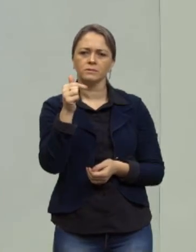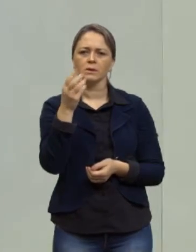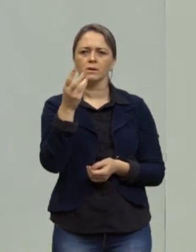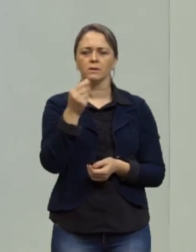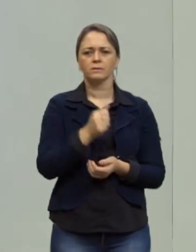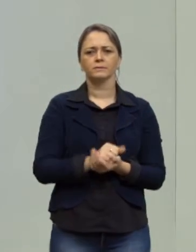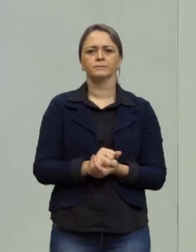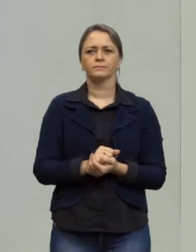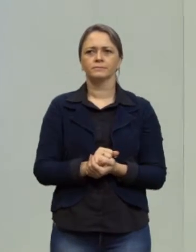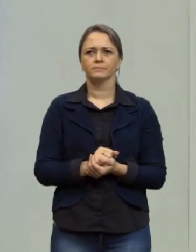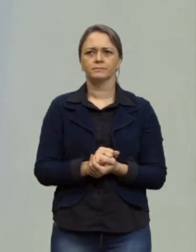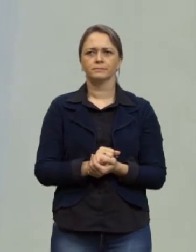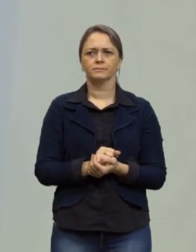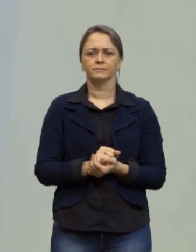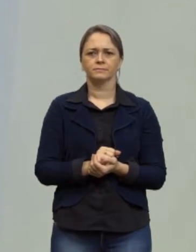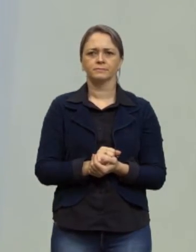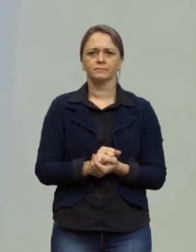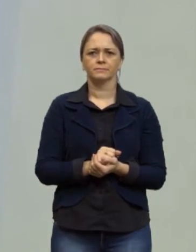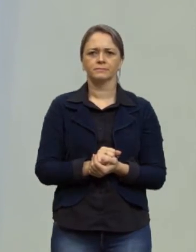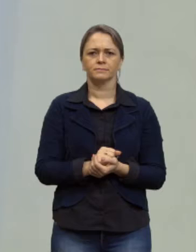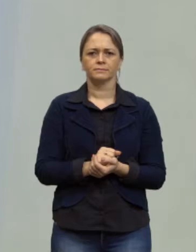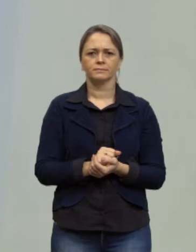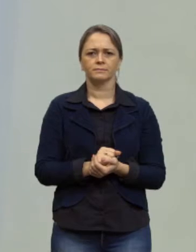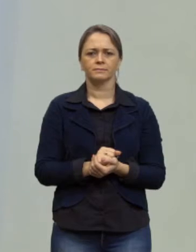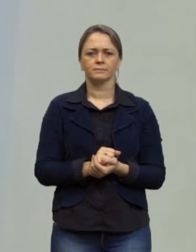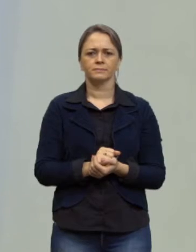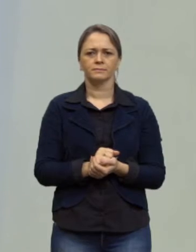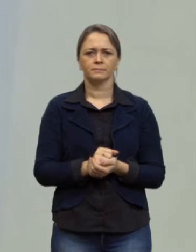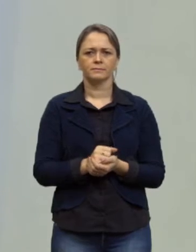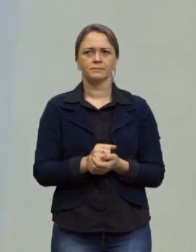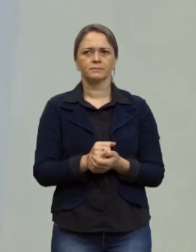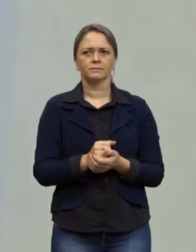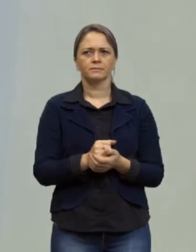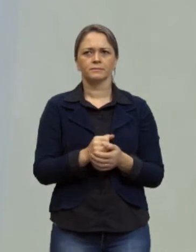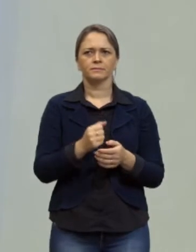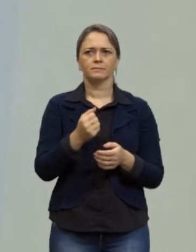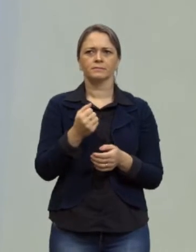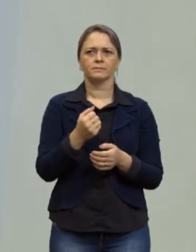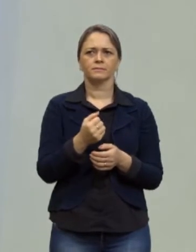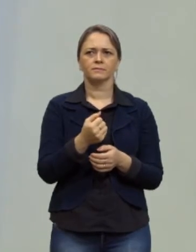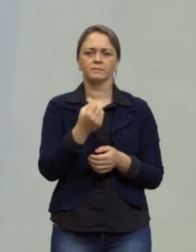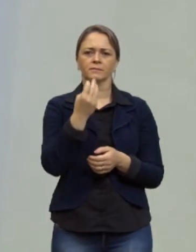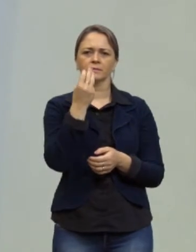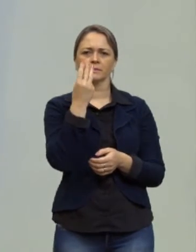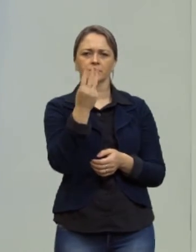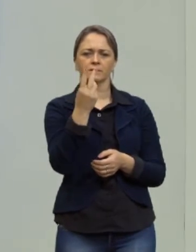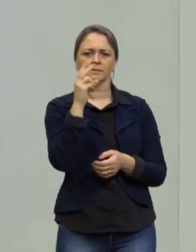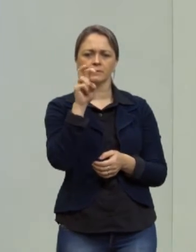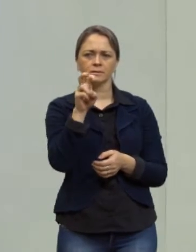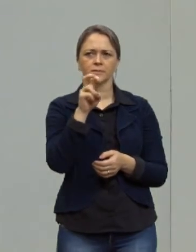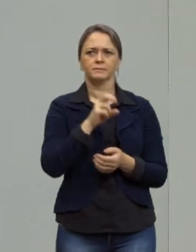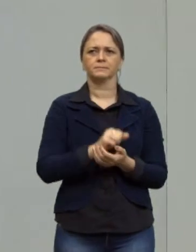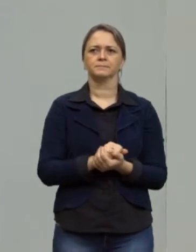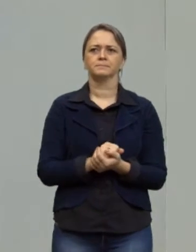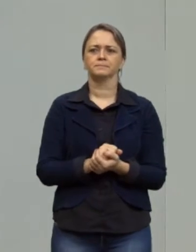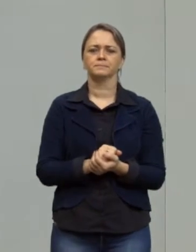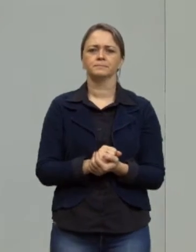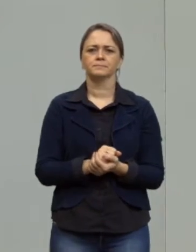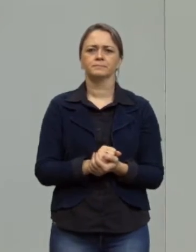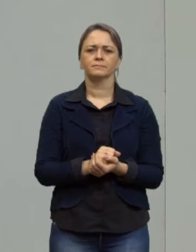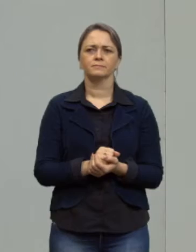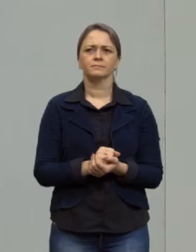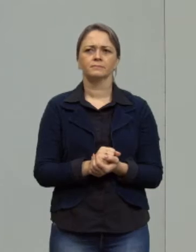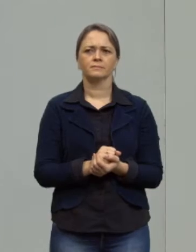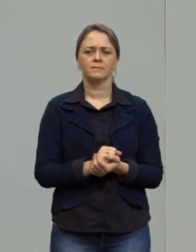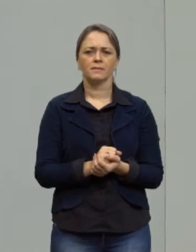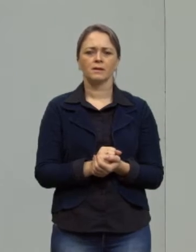doze menos sete cinco o quatro emprestou ficou três trinta e cinco certo? Agora